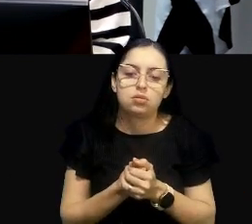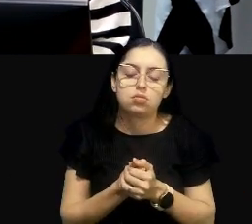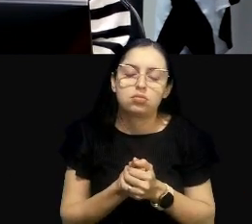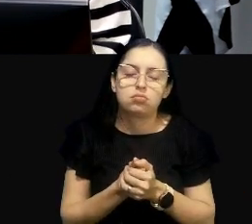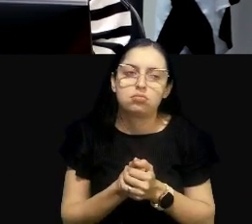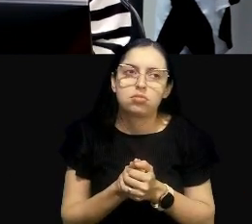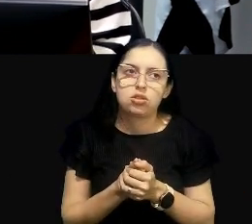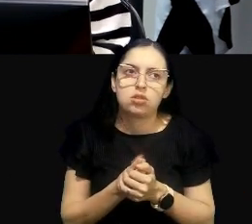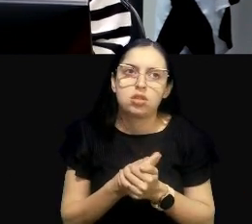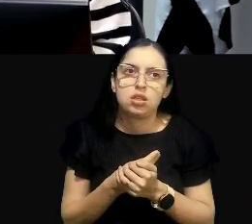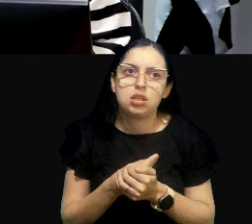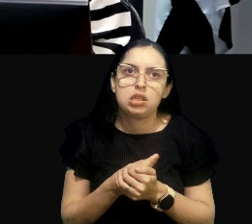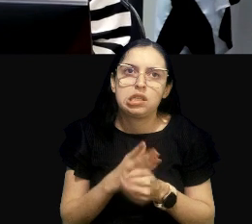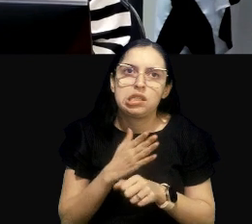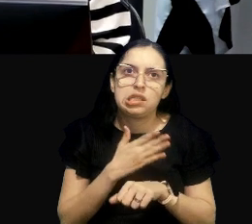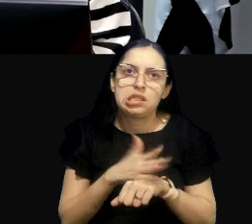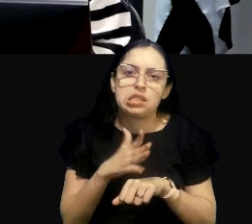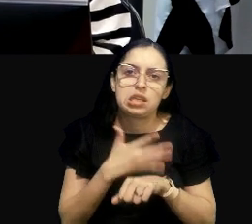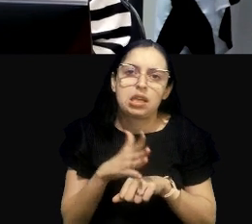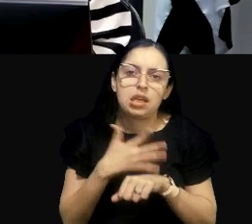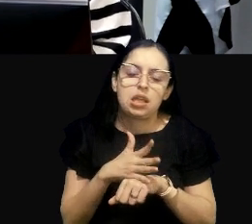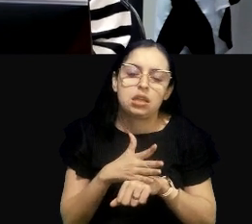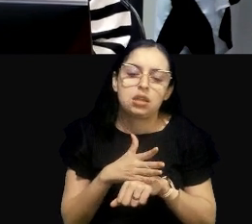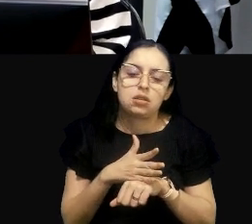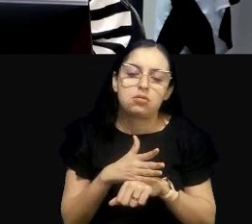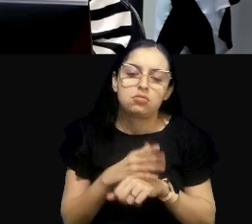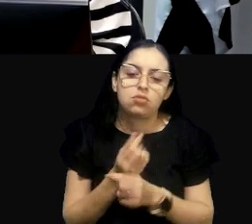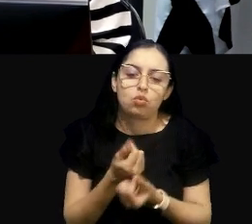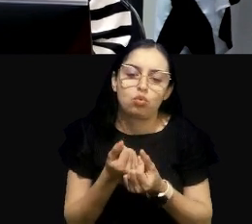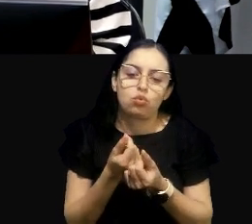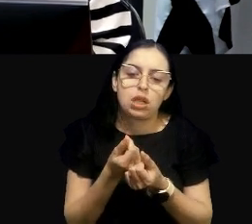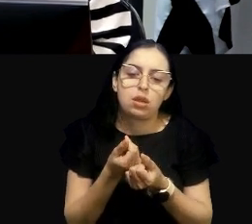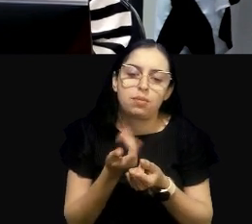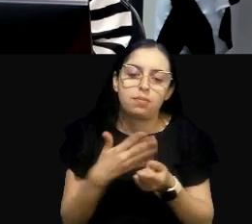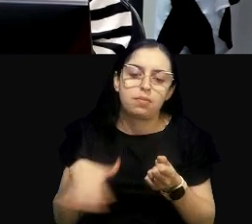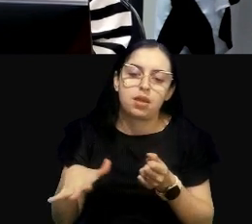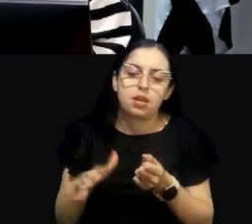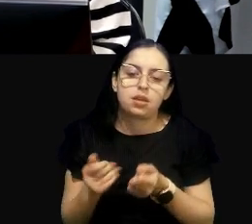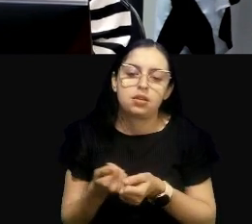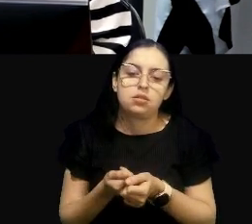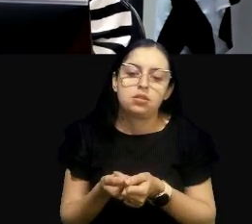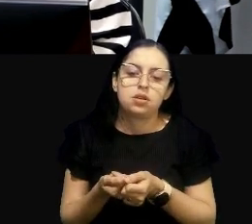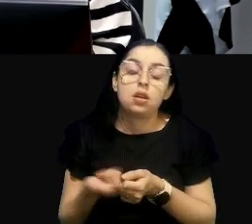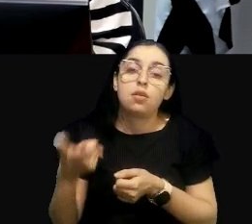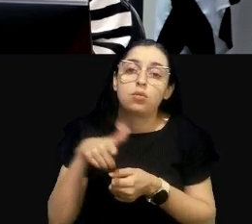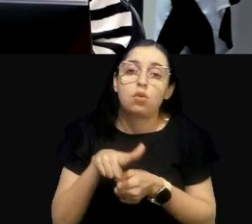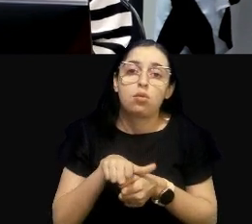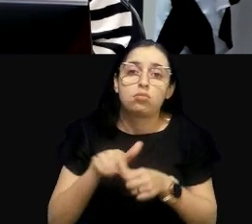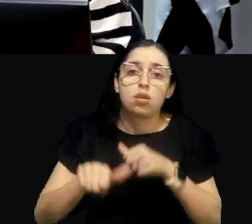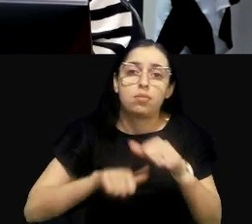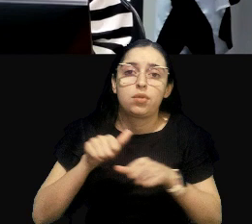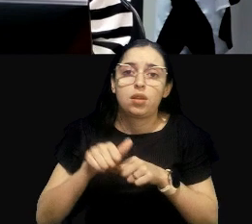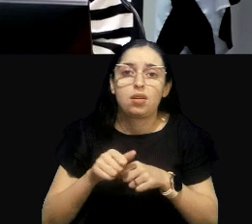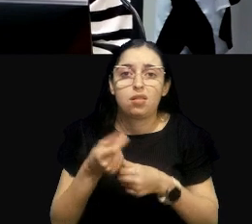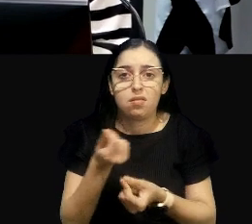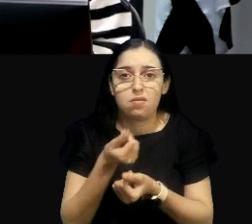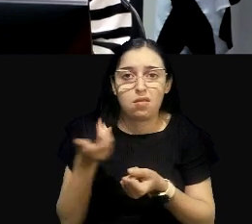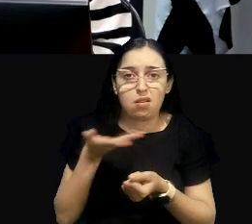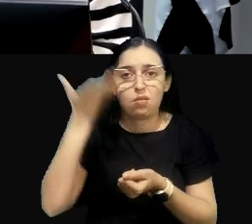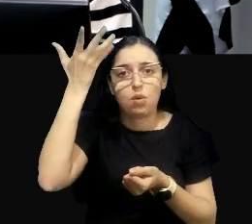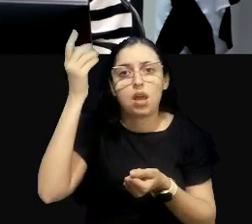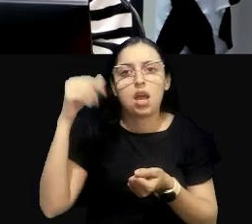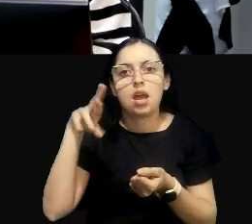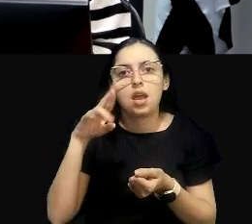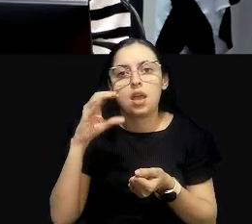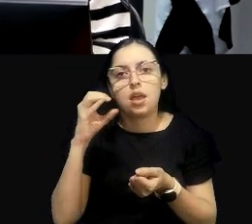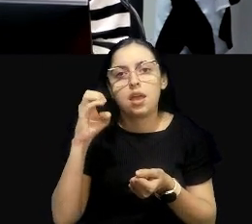contrabalançar o custo. Porque uma recuperação não é barata. Então, a gente inicia